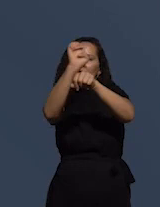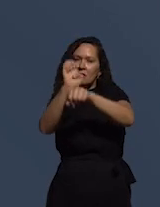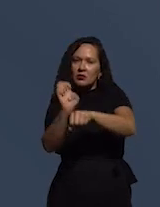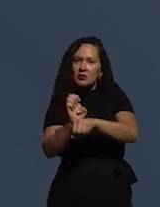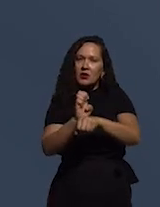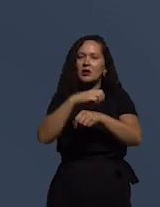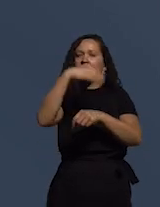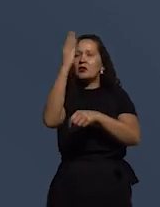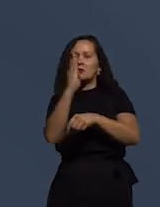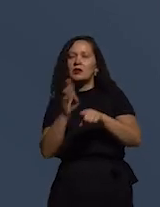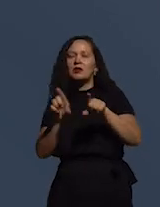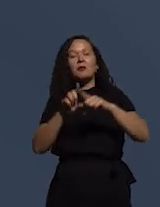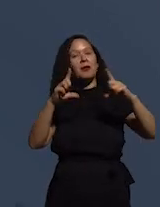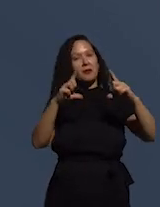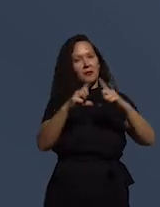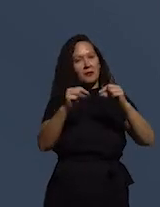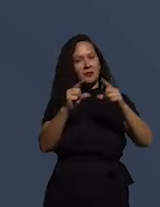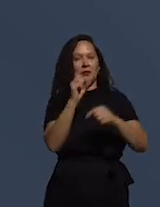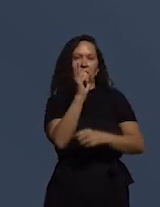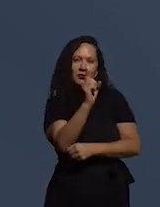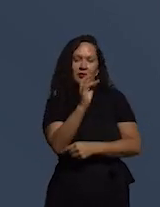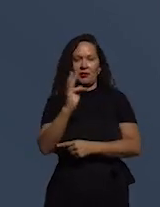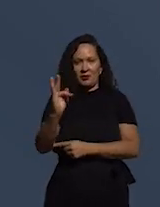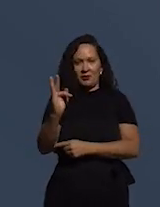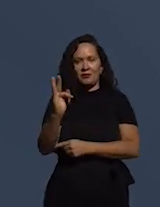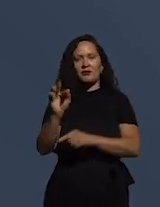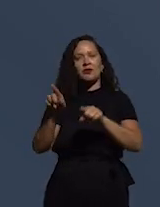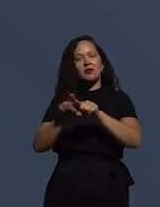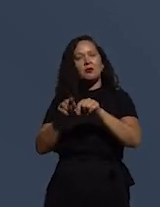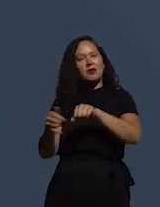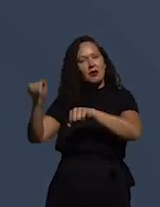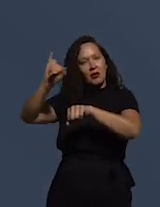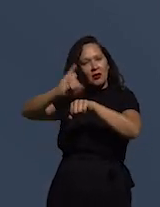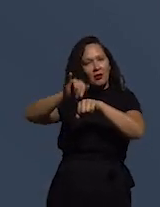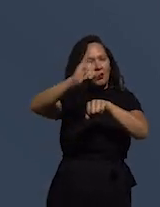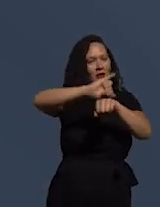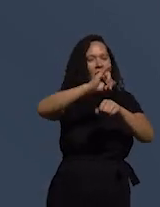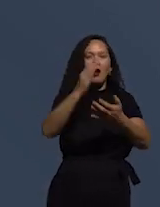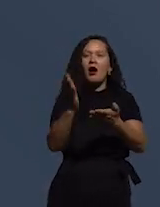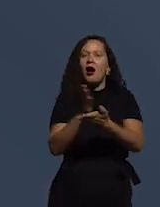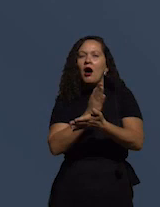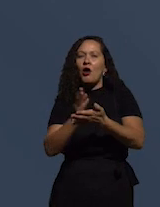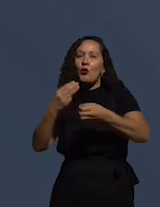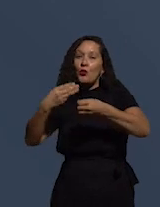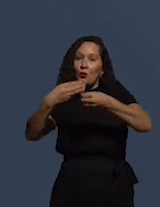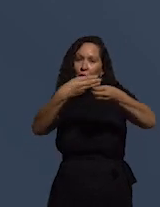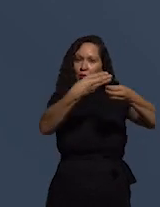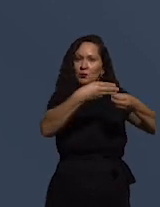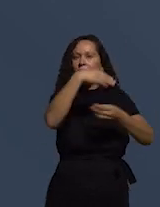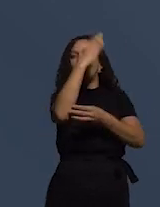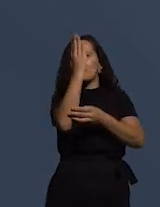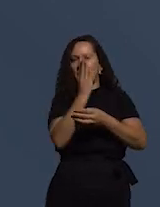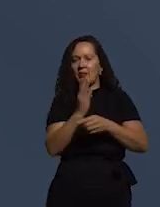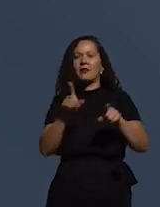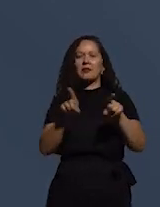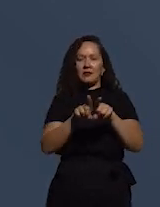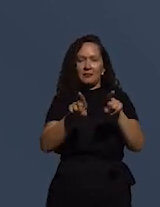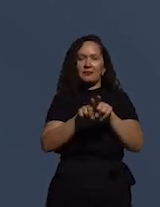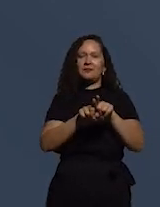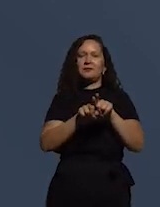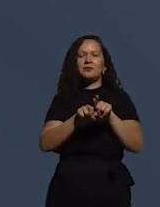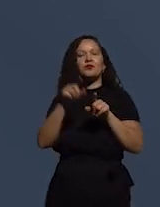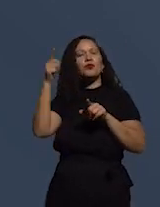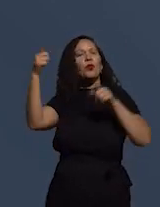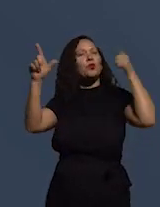do Distrito Federal, das capitais, de alguns municípios brasileiros e também de